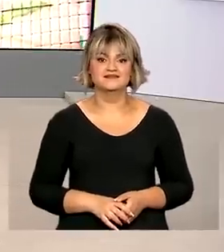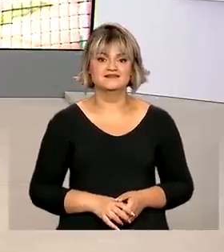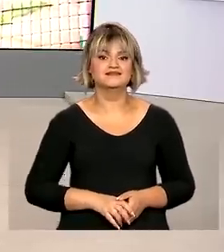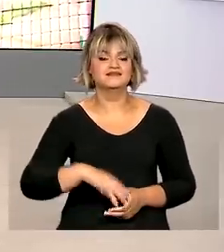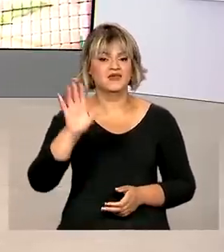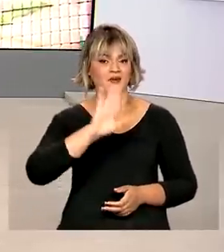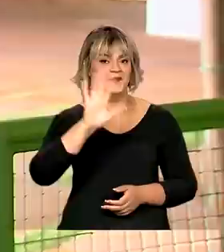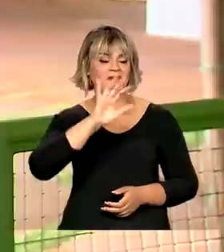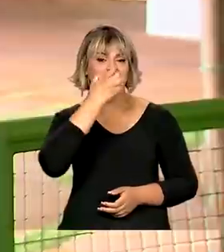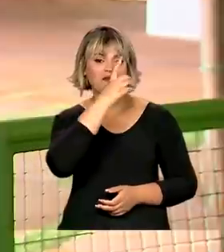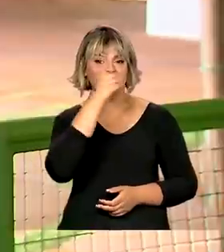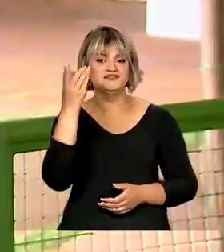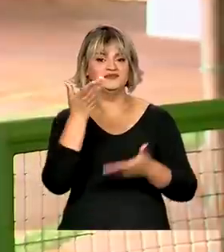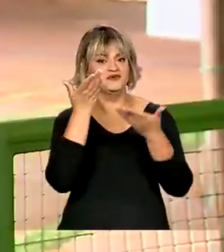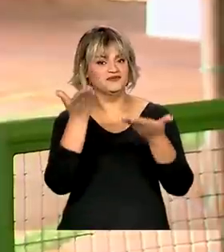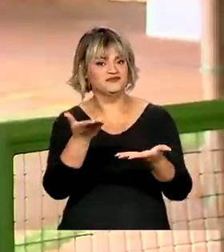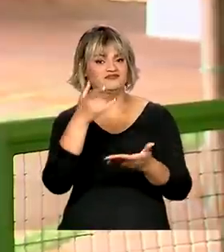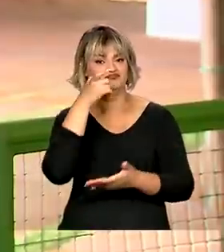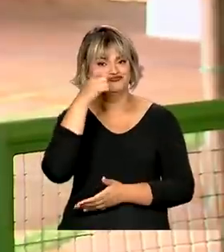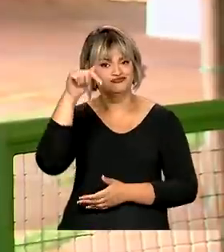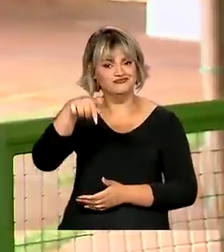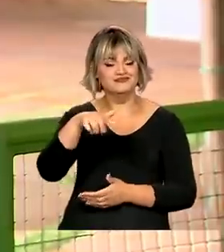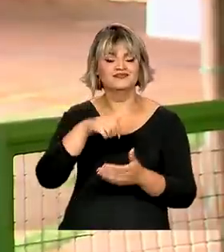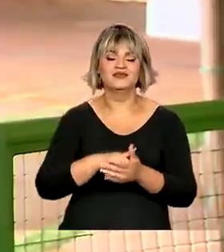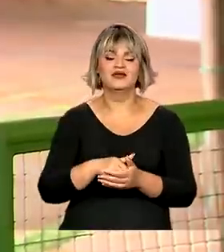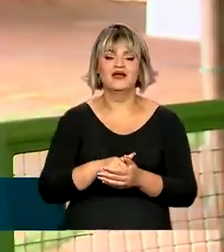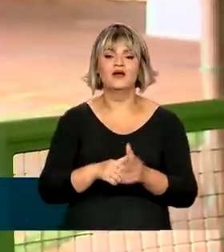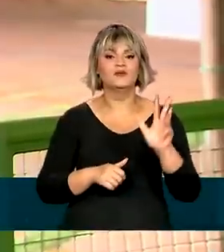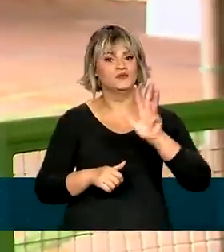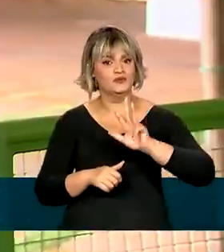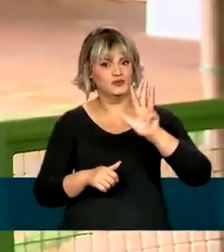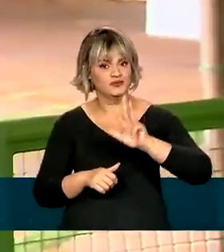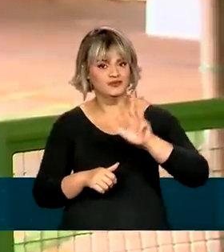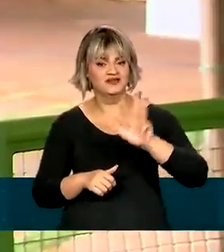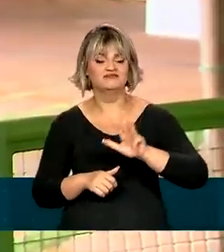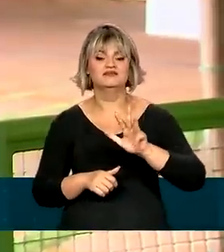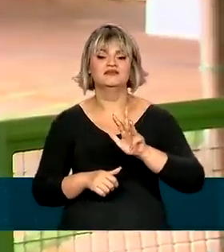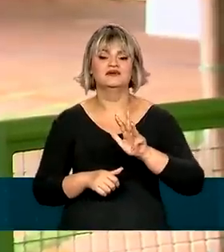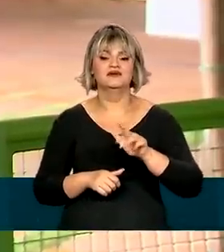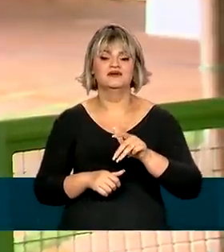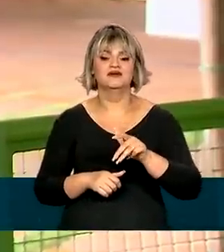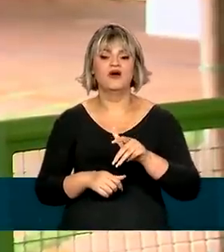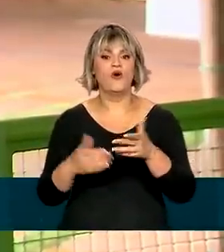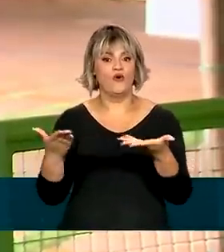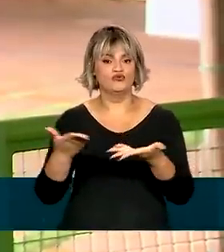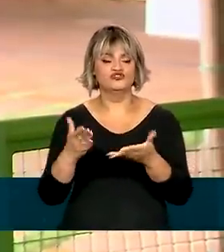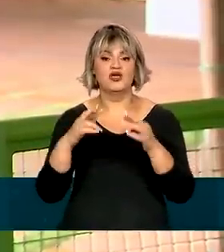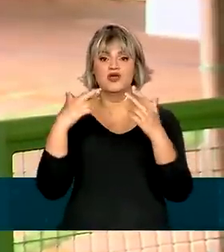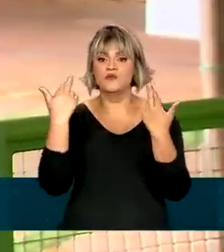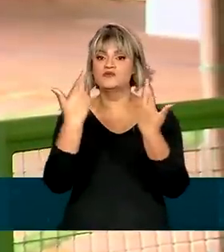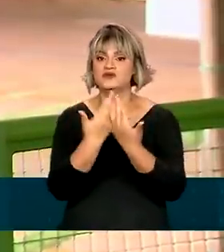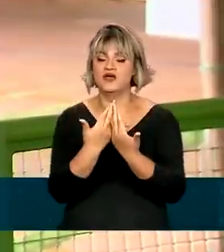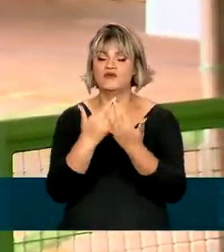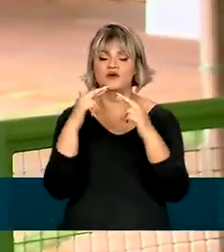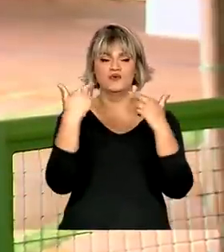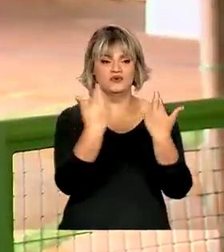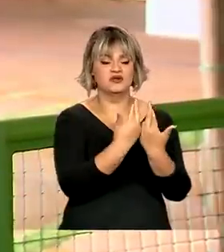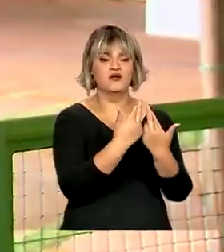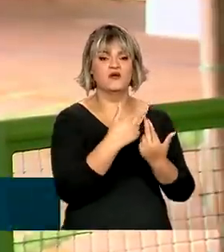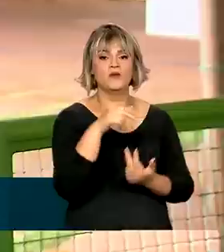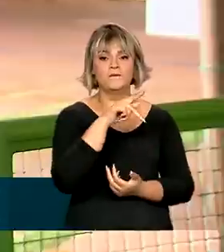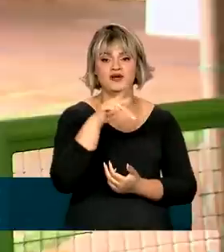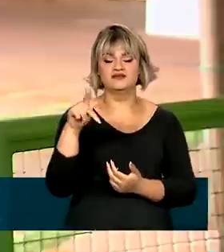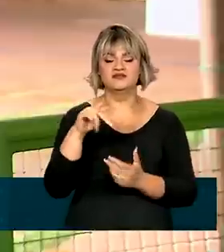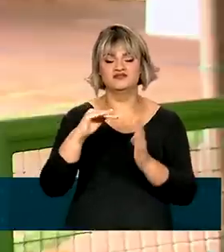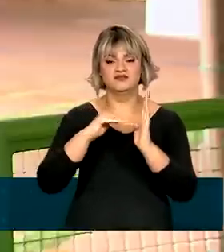Olá, Renata! Bom dia para você e bom dia a todos. O presidente eleito, Luiz Inácio Lula da Silva, tem hoje reuniões com os presidentes